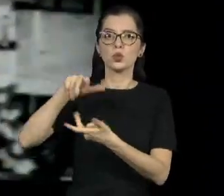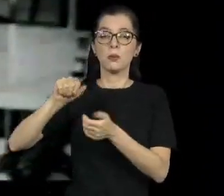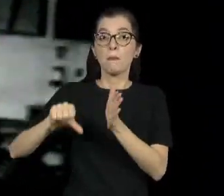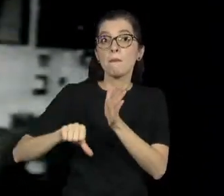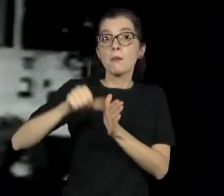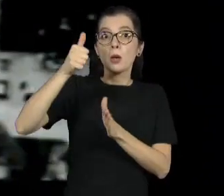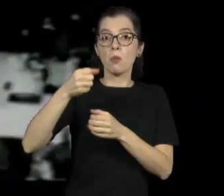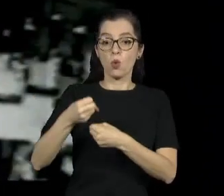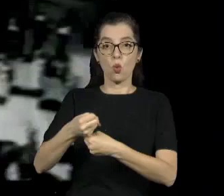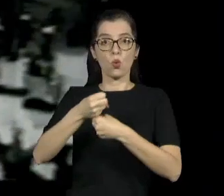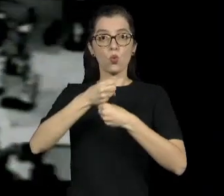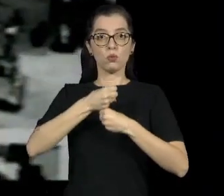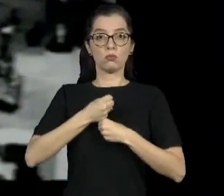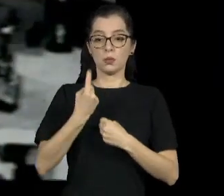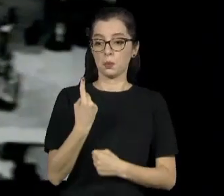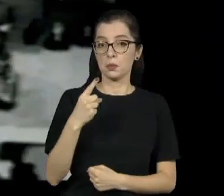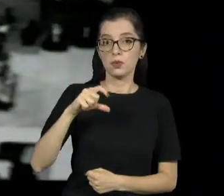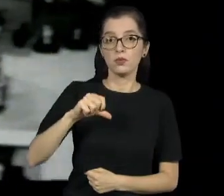1929.